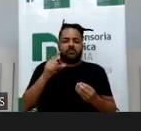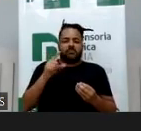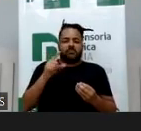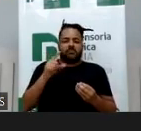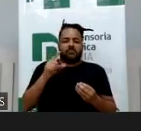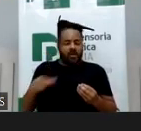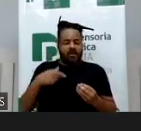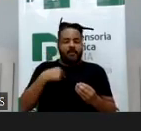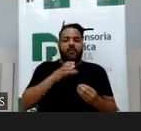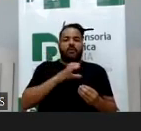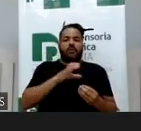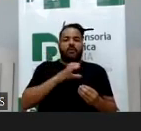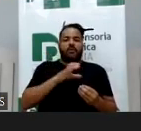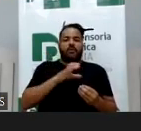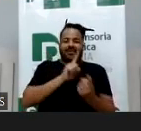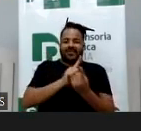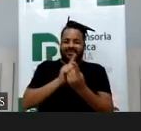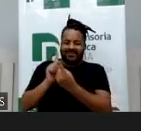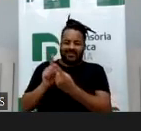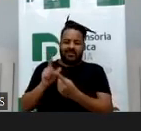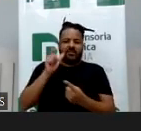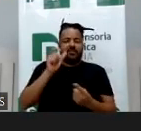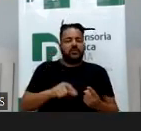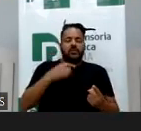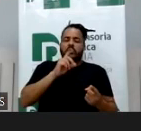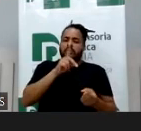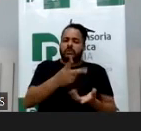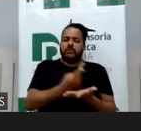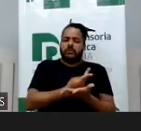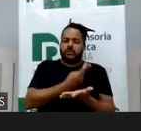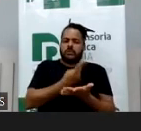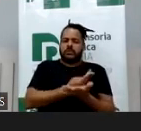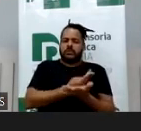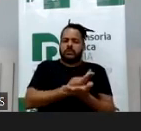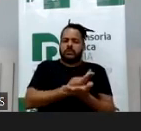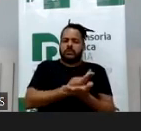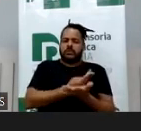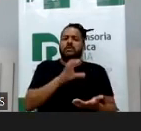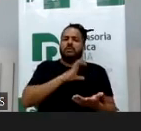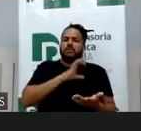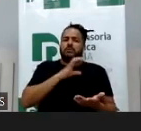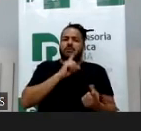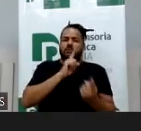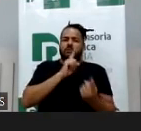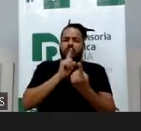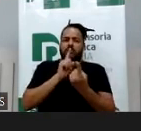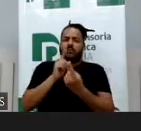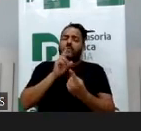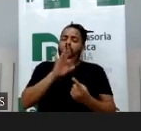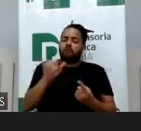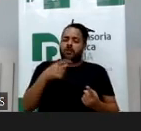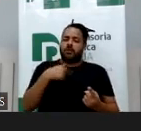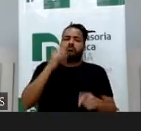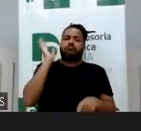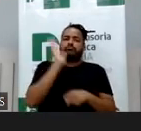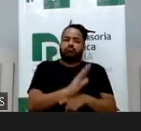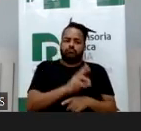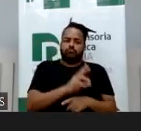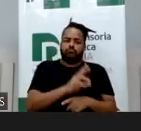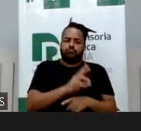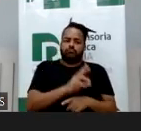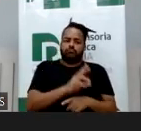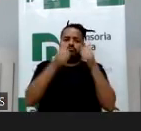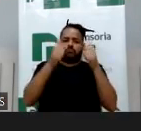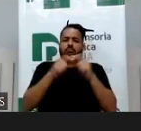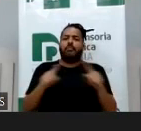né? Eu disse a ele, você está errado, não vou passar a mão na sua cabeça porque você é meu cliente. A gente vai lhe defender aqui da melhor forma possível, mas para